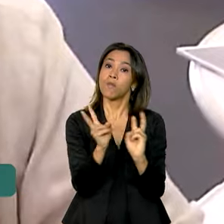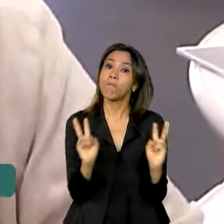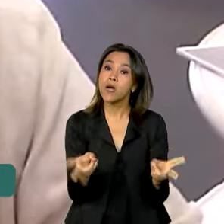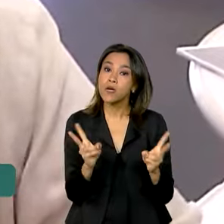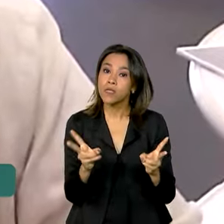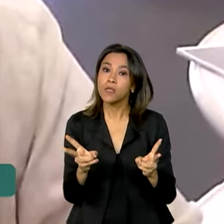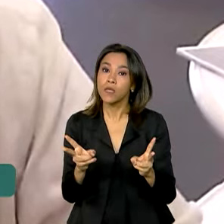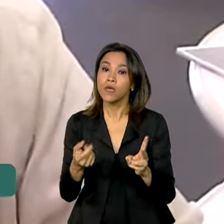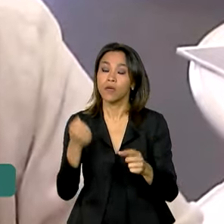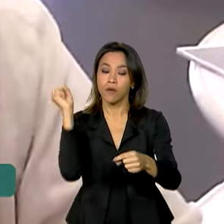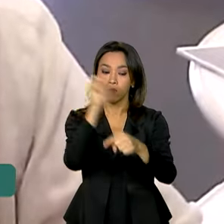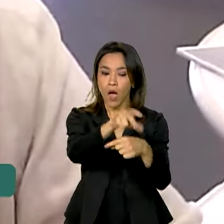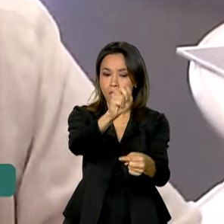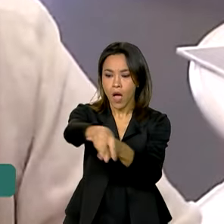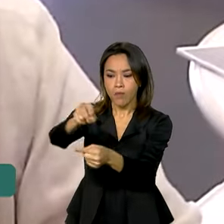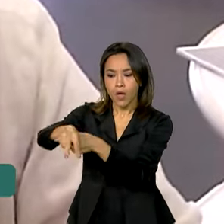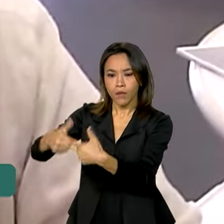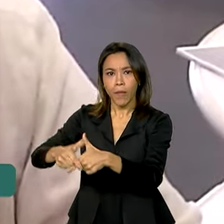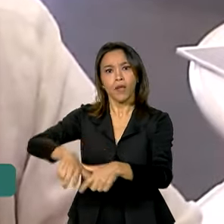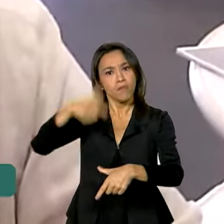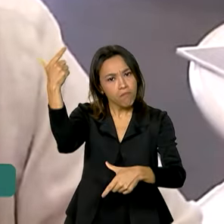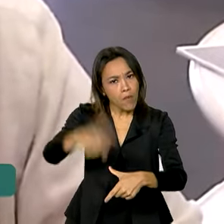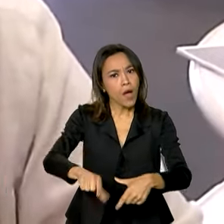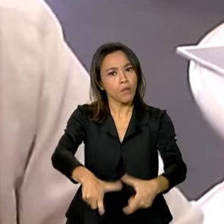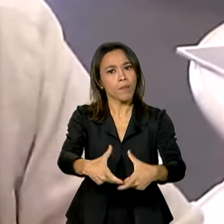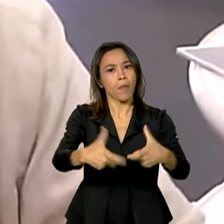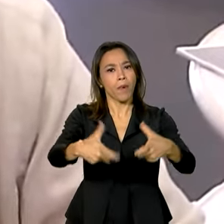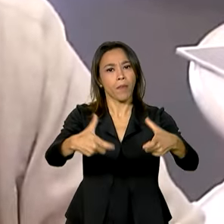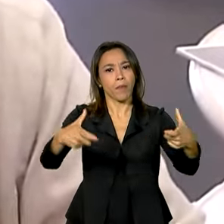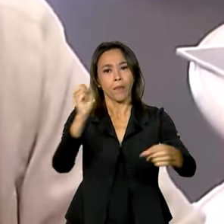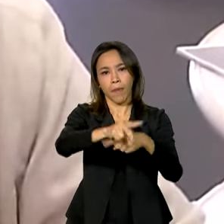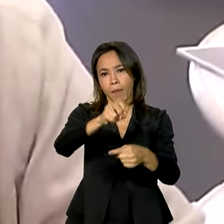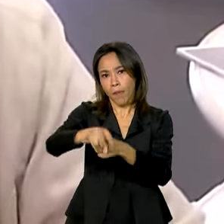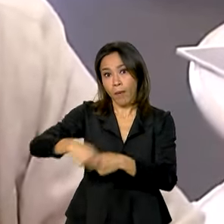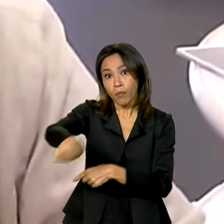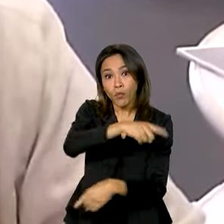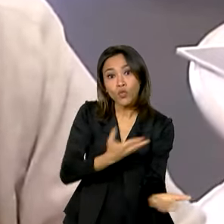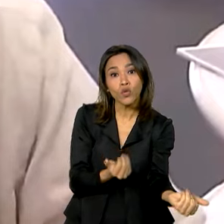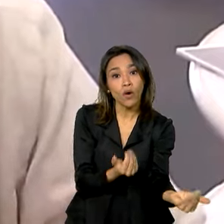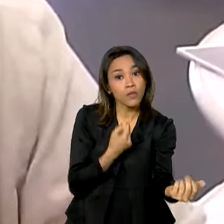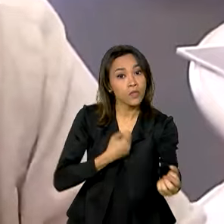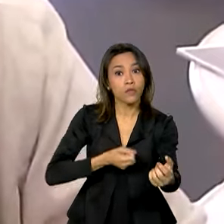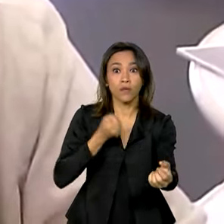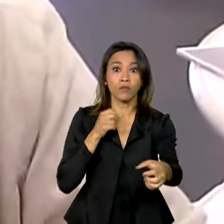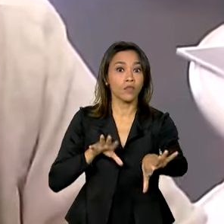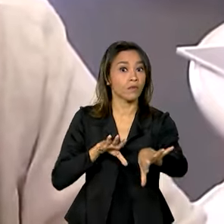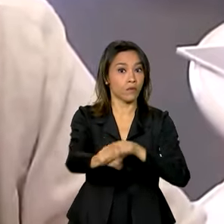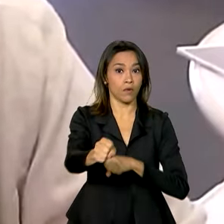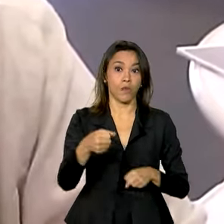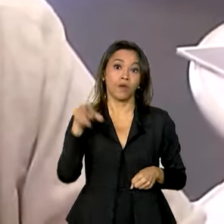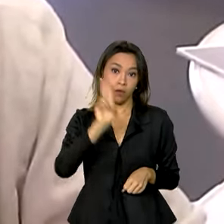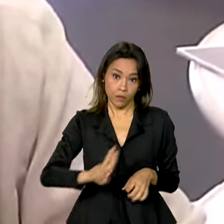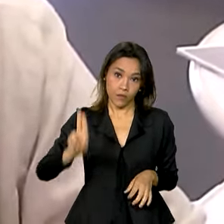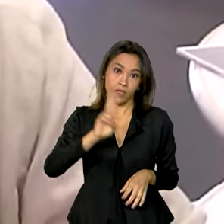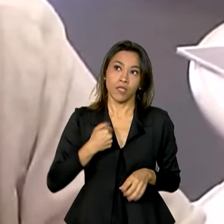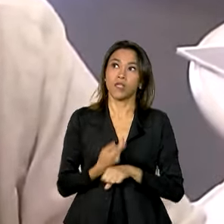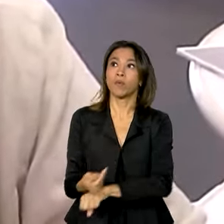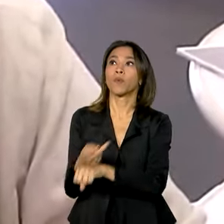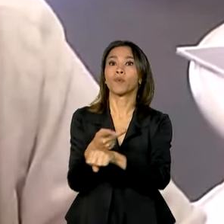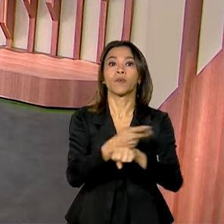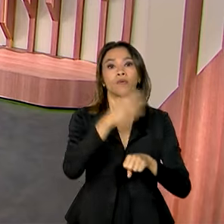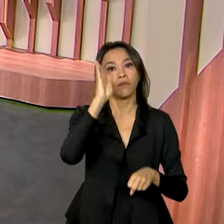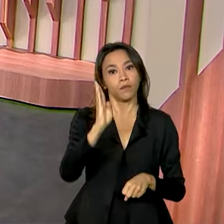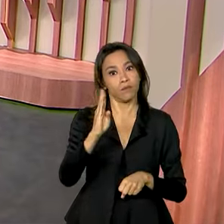os empregos e gerar mais empregos para os jovens que estão se formando e que estão procurando trabalho aqui no